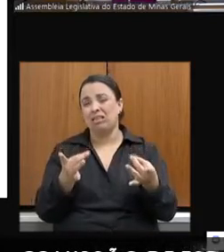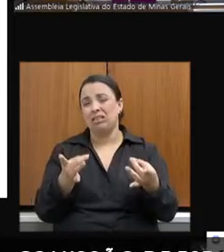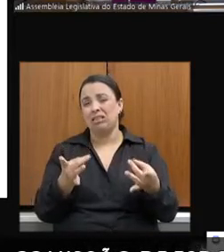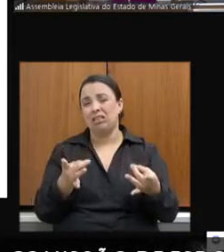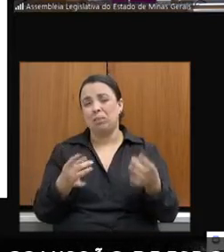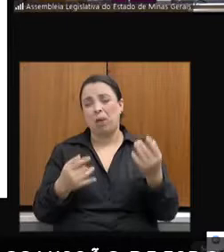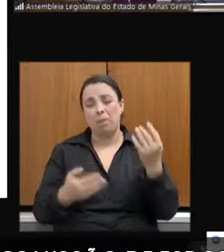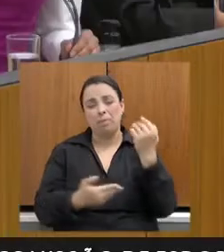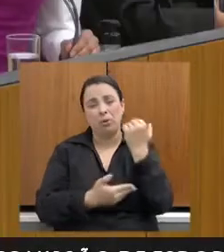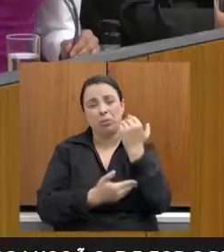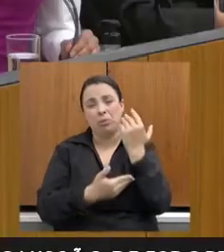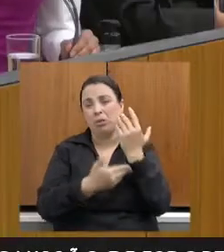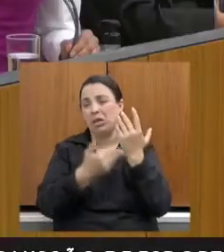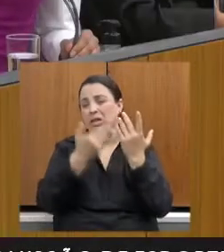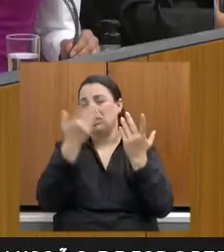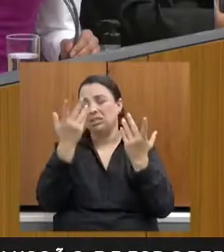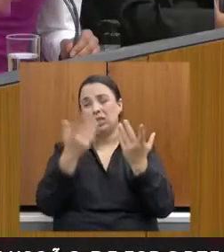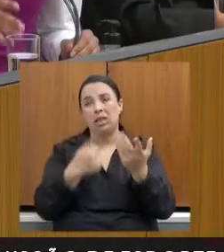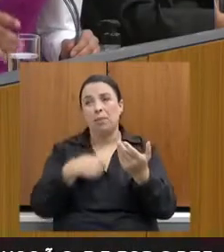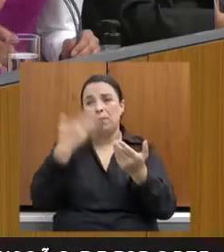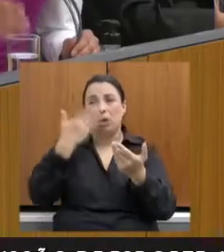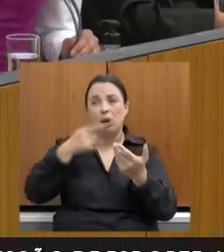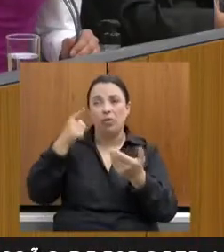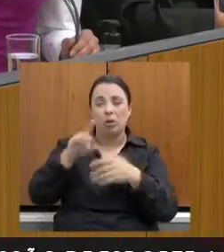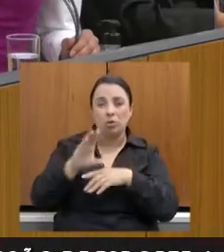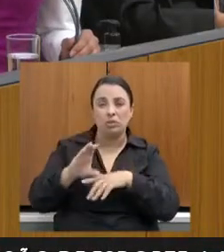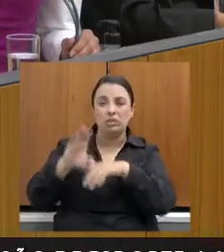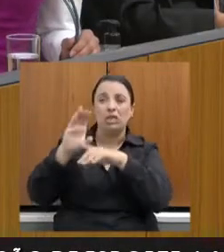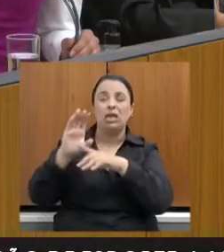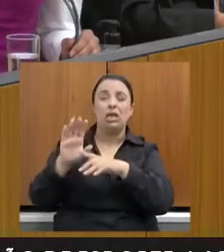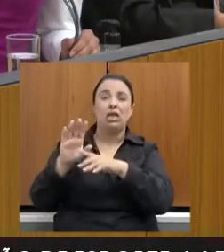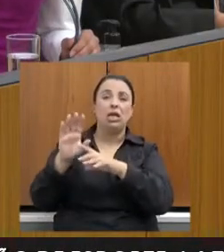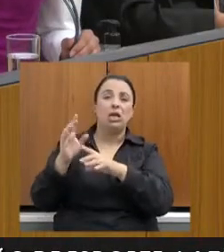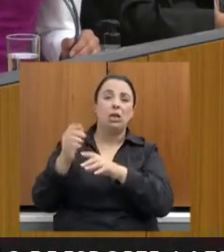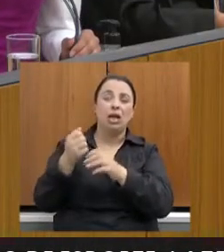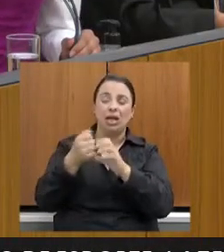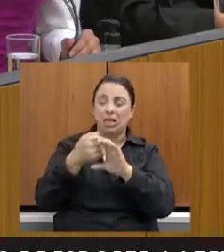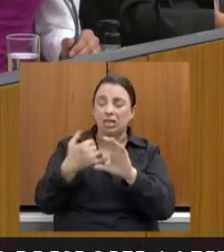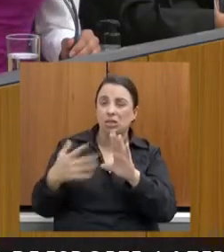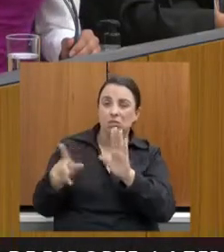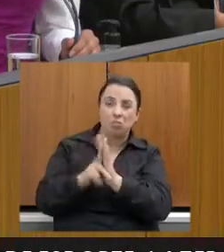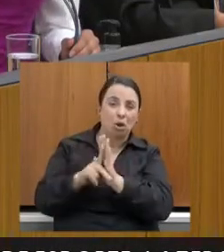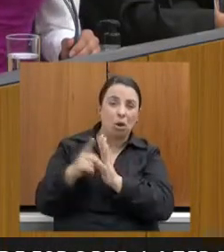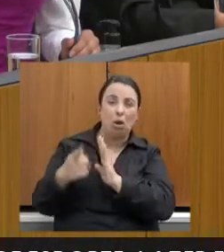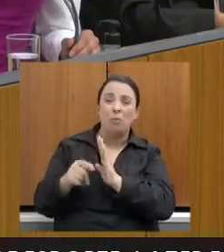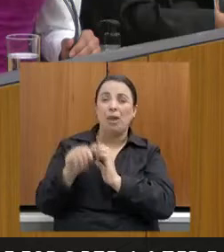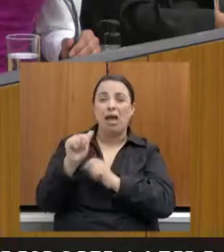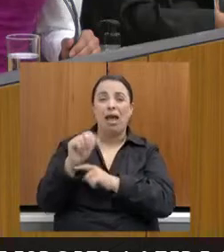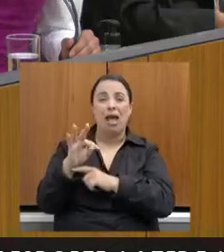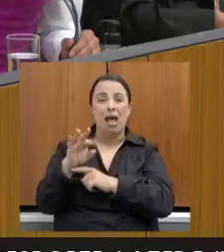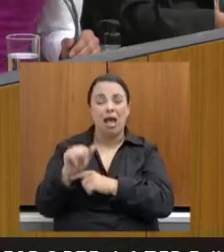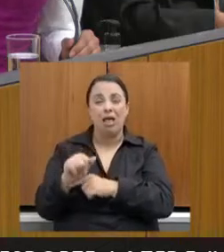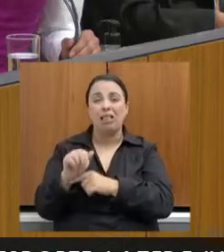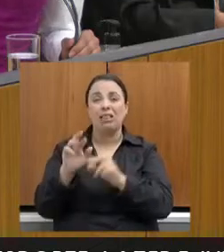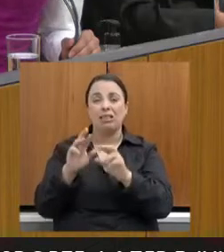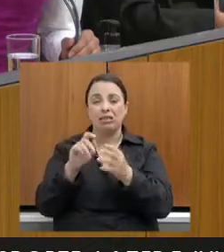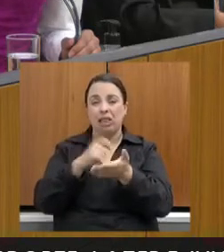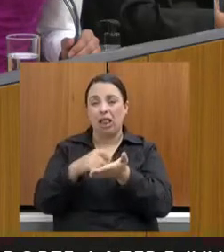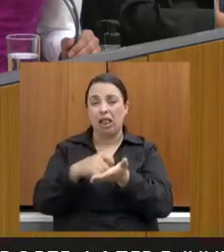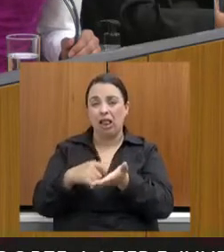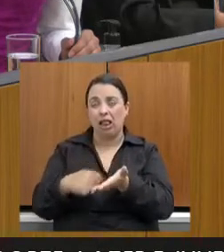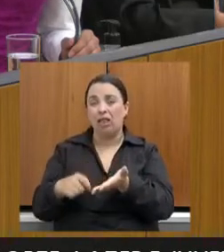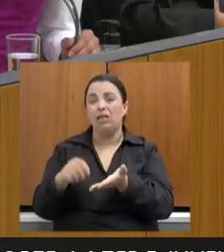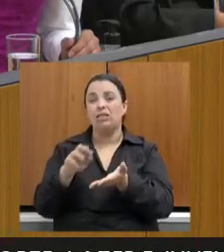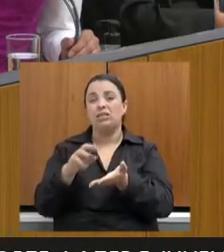tem detalhes para comprovar o conselho, tem características específicas para as atas de reuniões, para toda a documentação, inclusive para os programas e